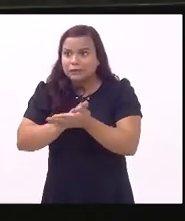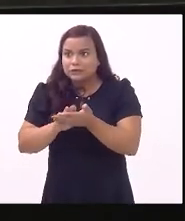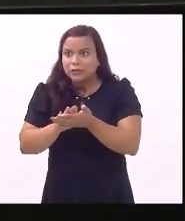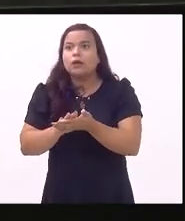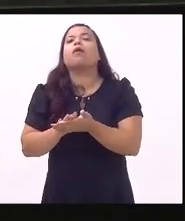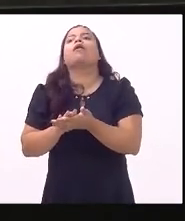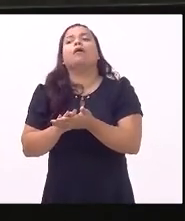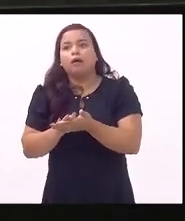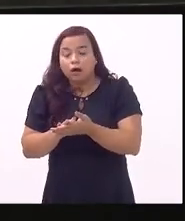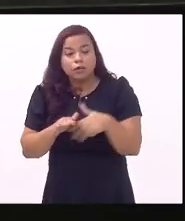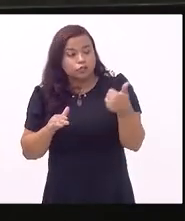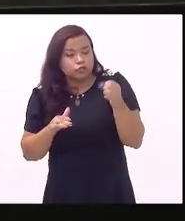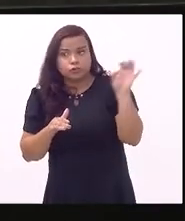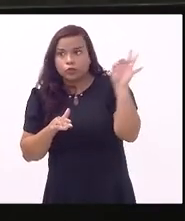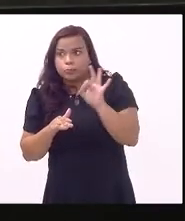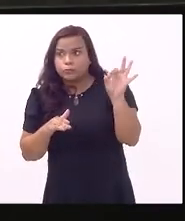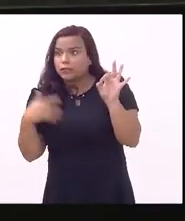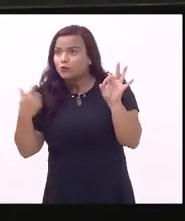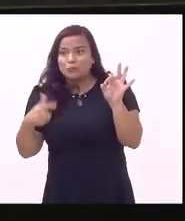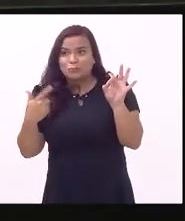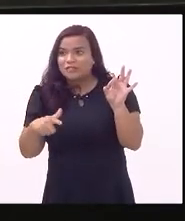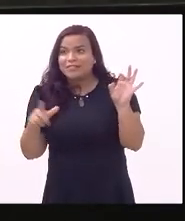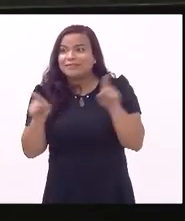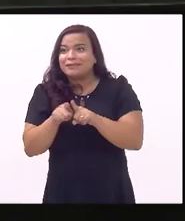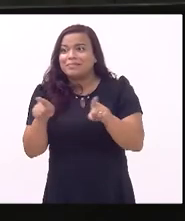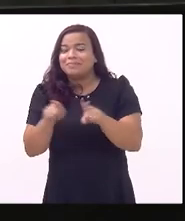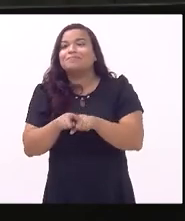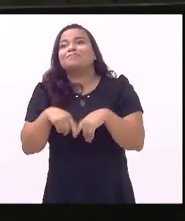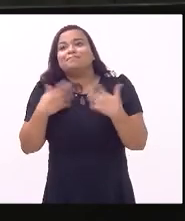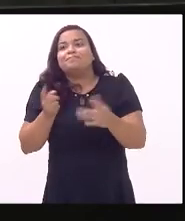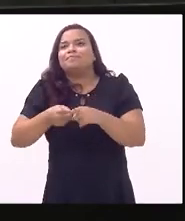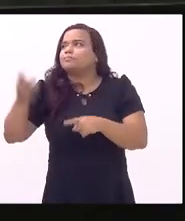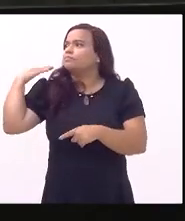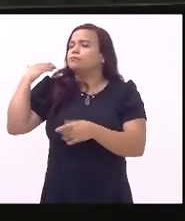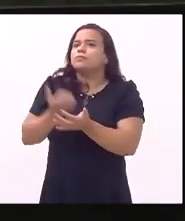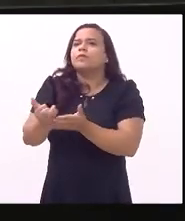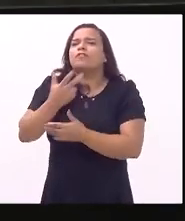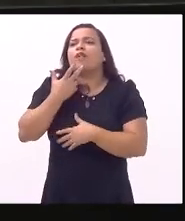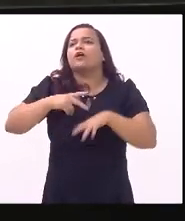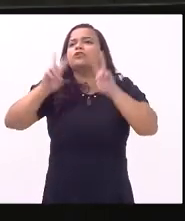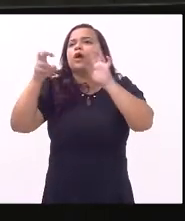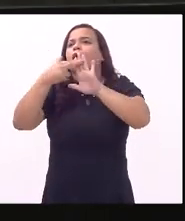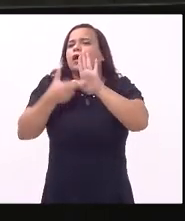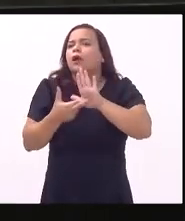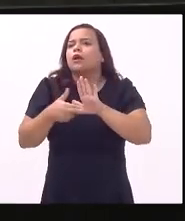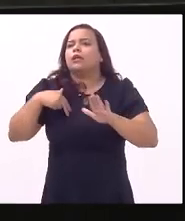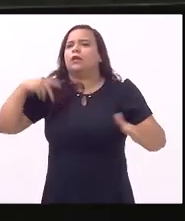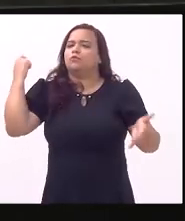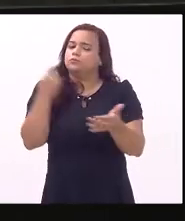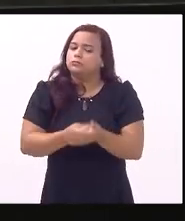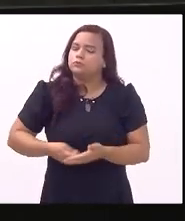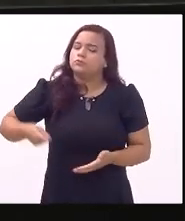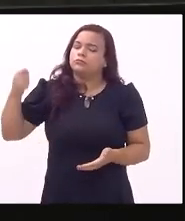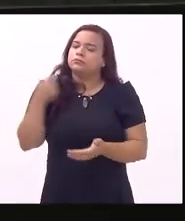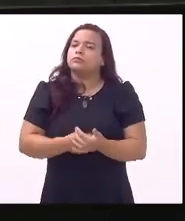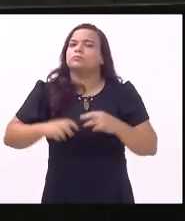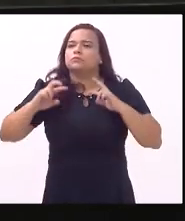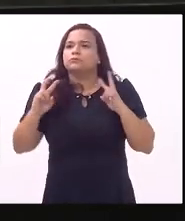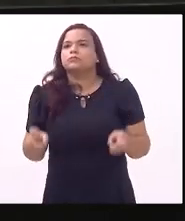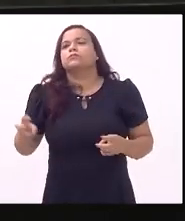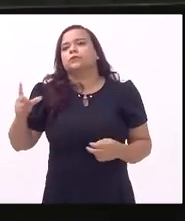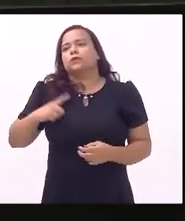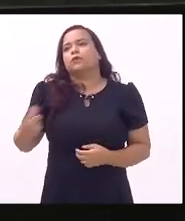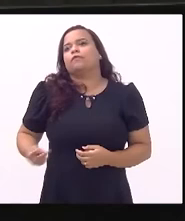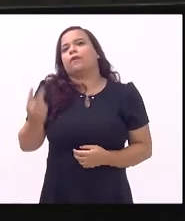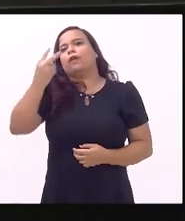18% não ia ter porque no começo só se falava de regulamentação e eu estava batendo na tecla tem que ter